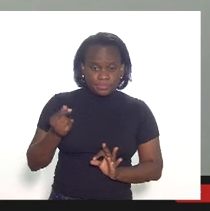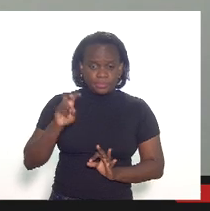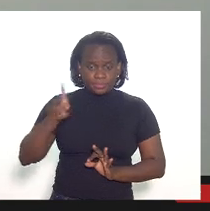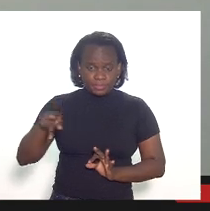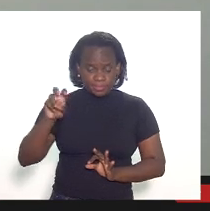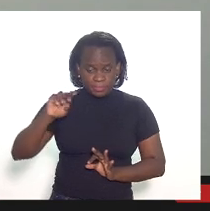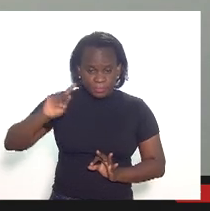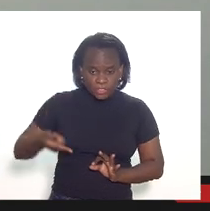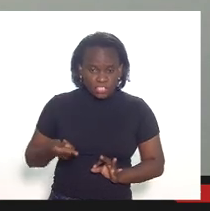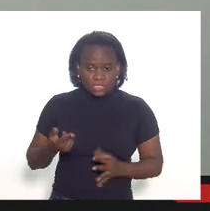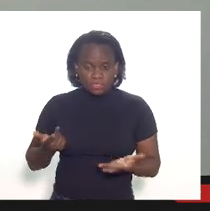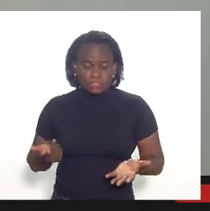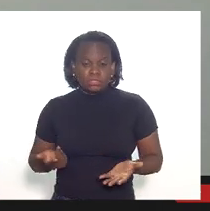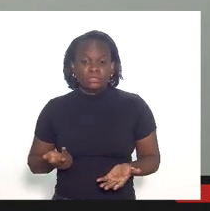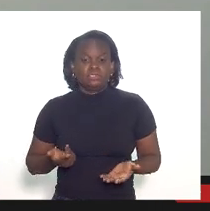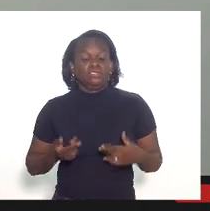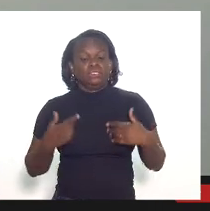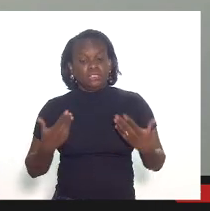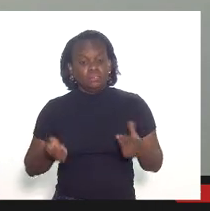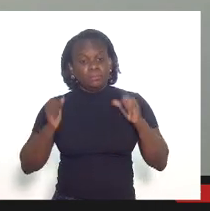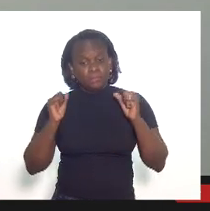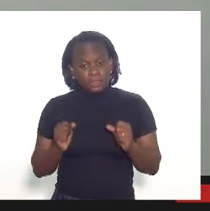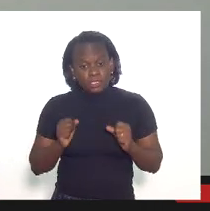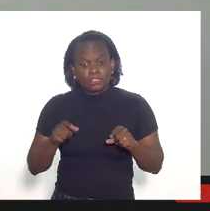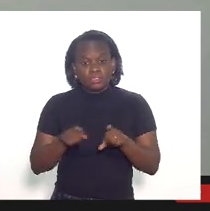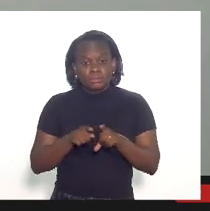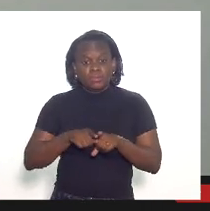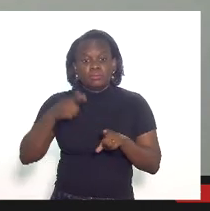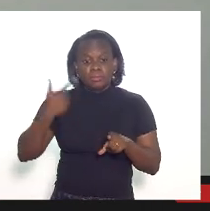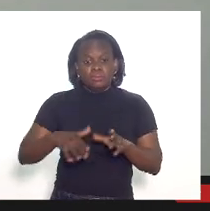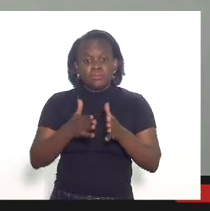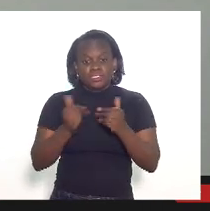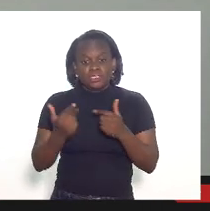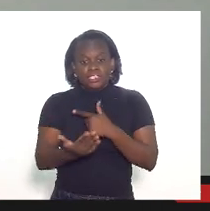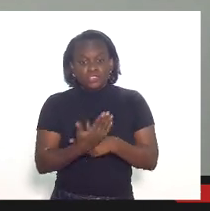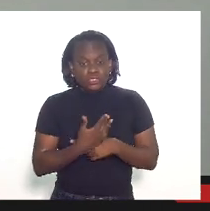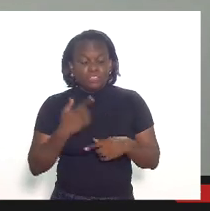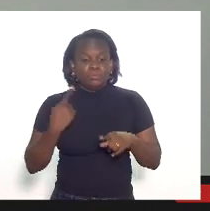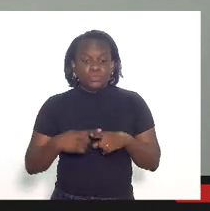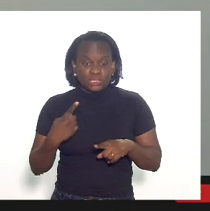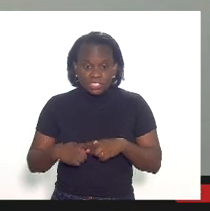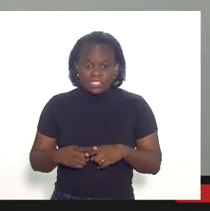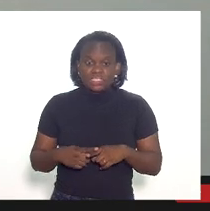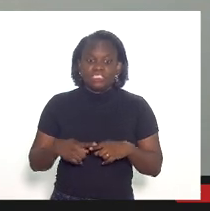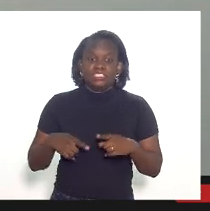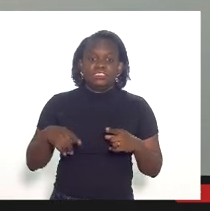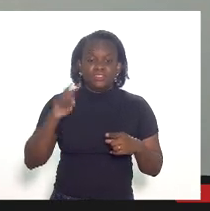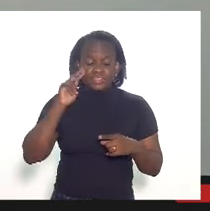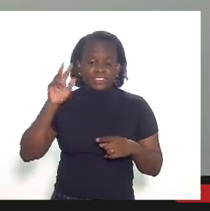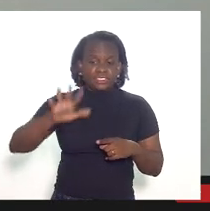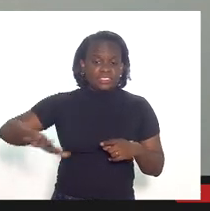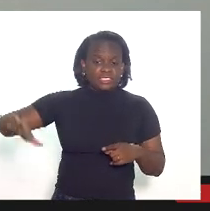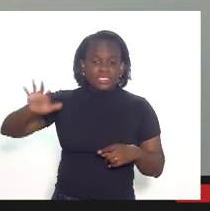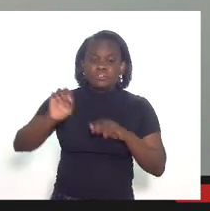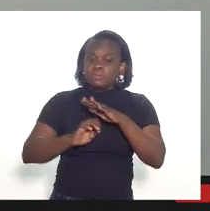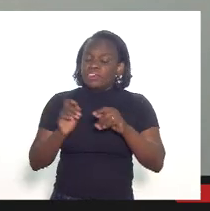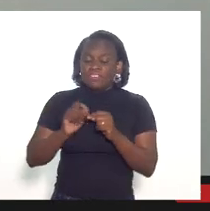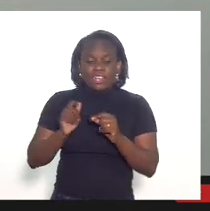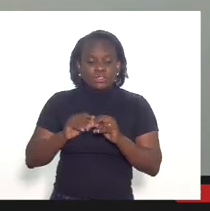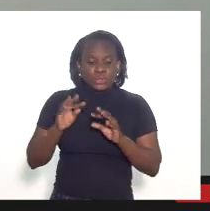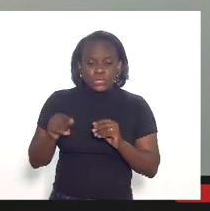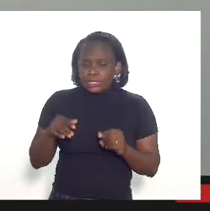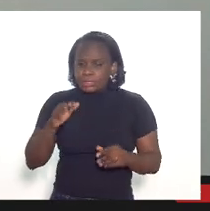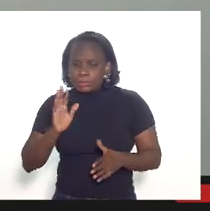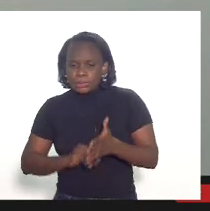de 5,5 milhões então possivelmente nós também vamos pedir uma ajuda porque a gente deslumbra o cenário onde as empresas vão fazer de tudo